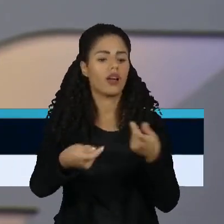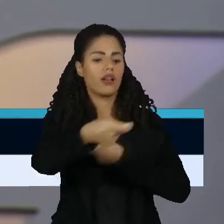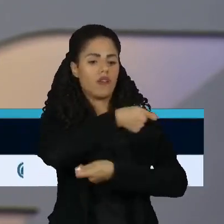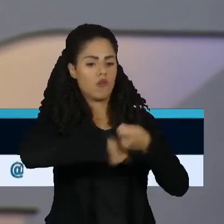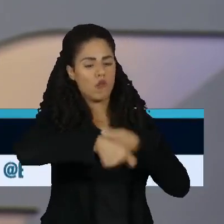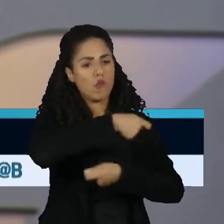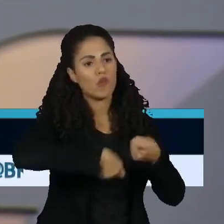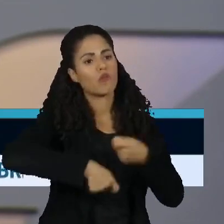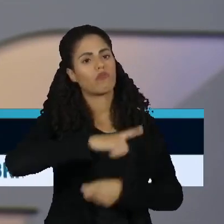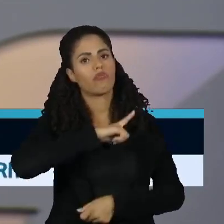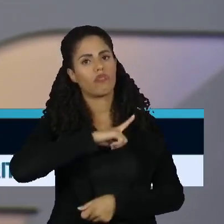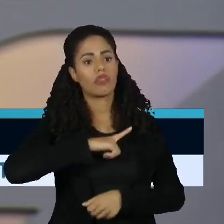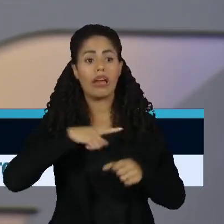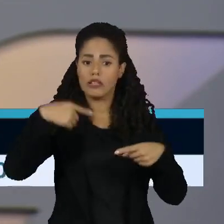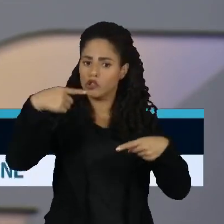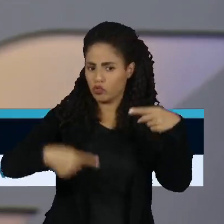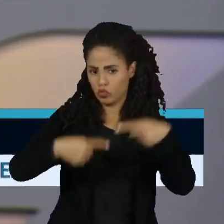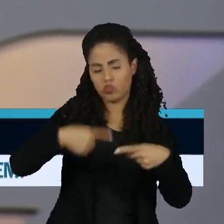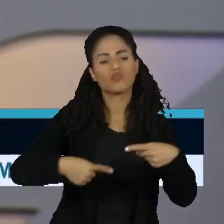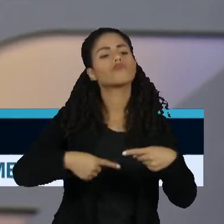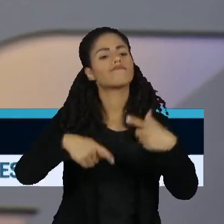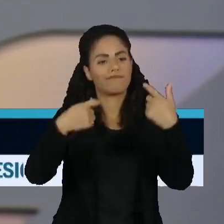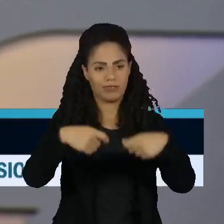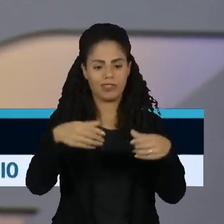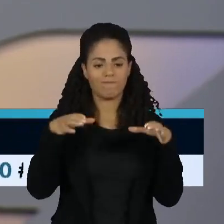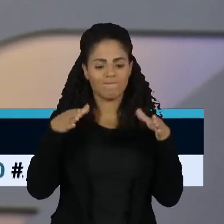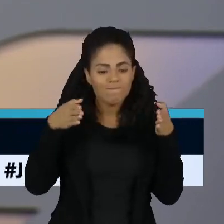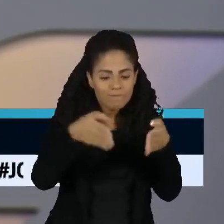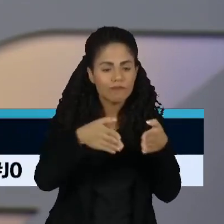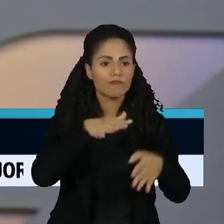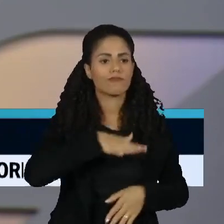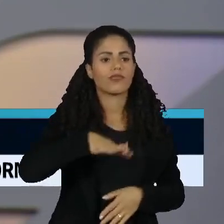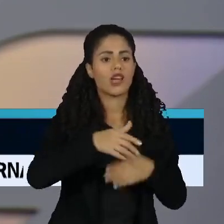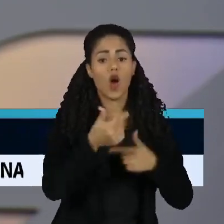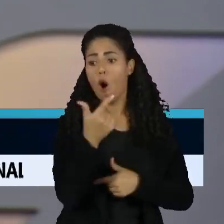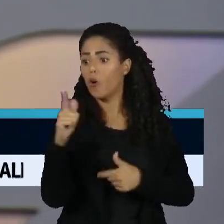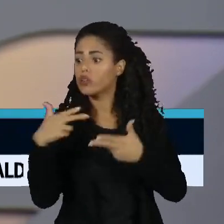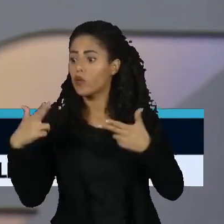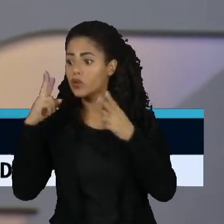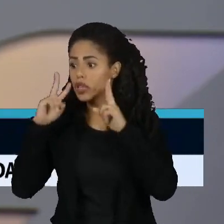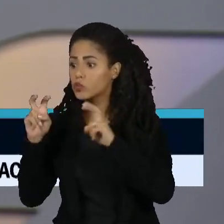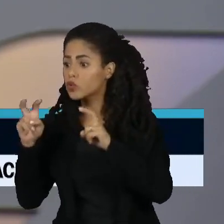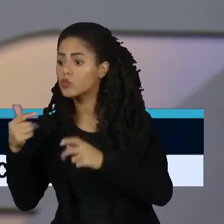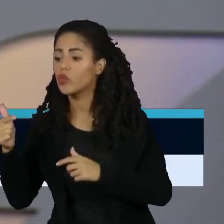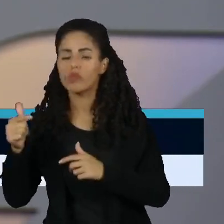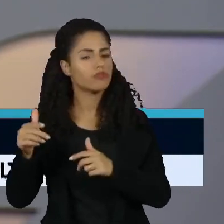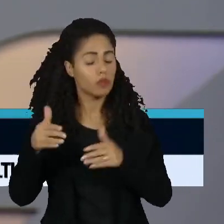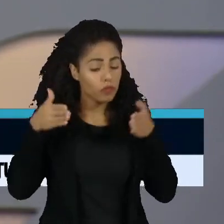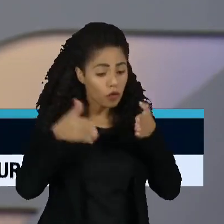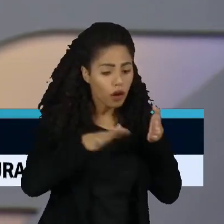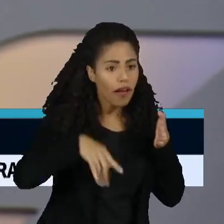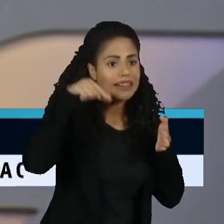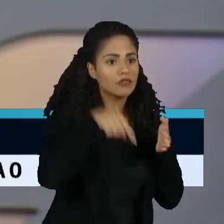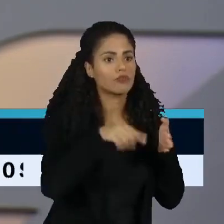oportunidade. Se a gente está discutindo isso, então nós não estamos discutindo outra coisa. E a gente está gastando tempo em algo que realmente não vai dar em nada.